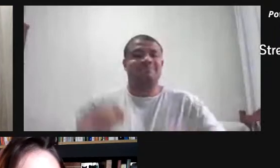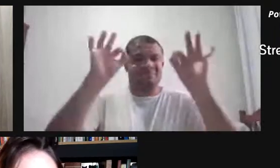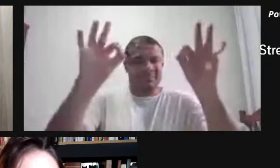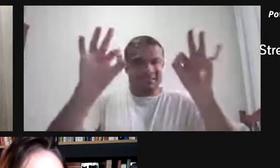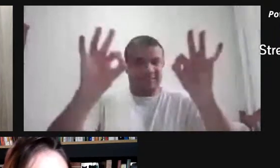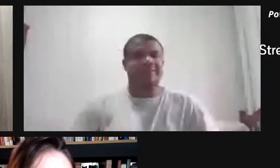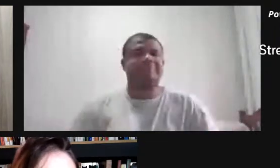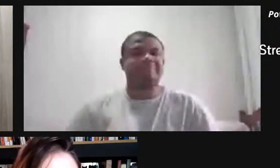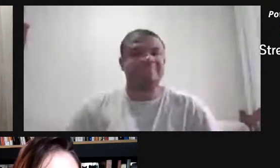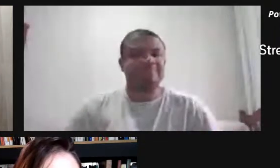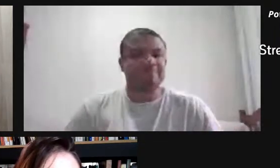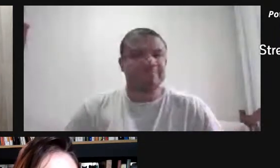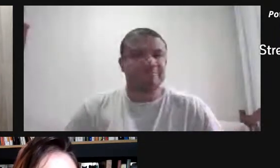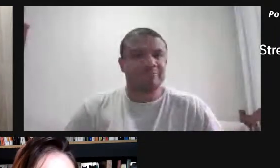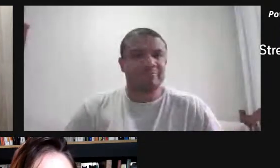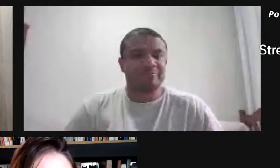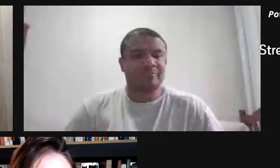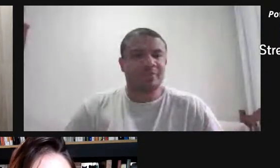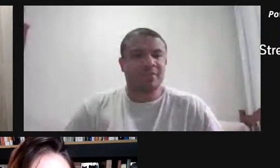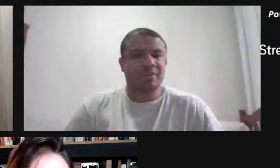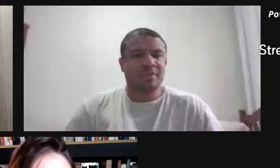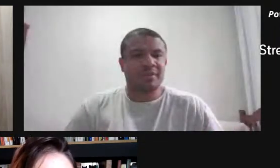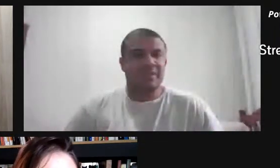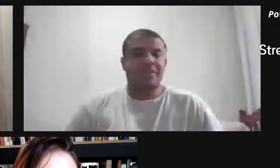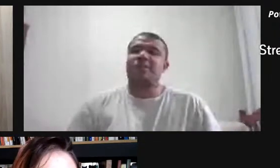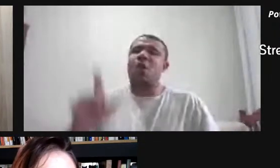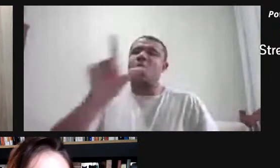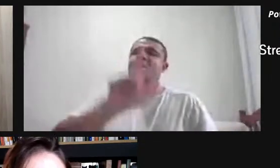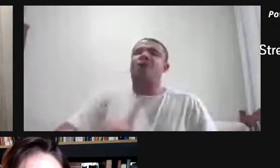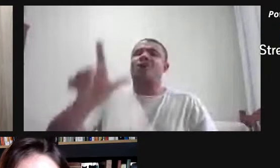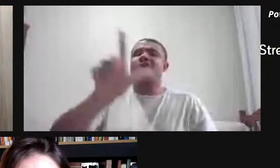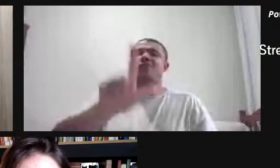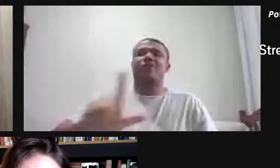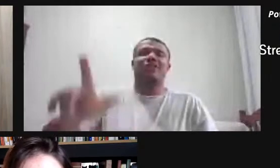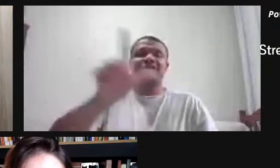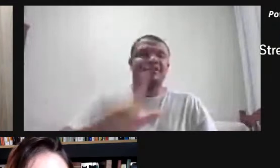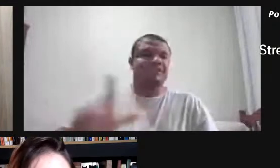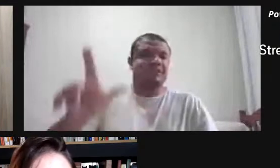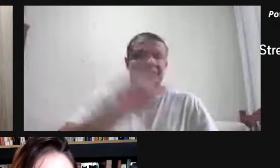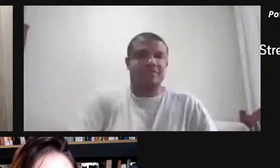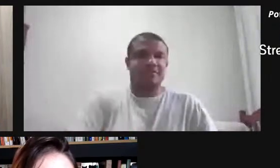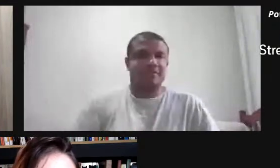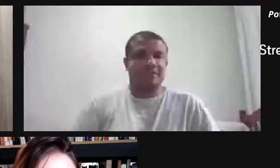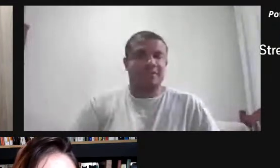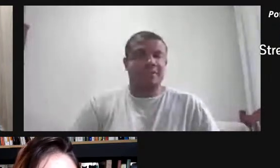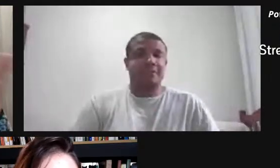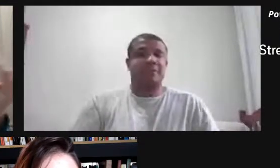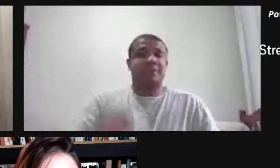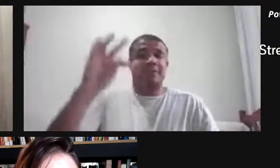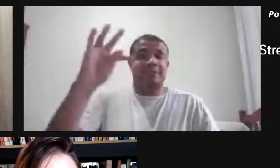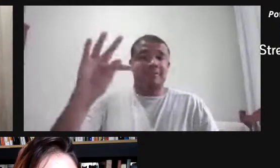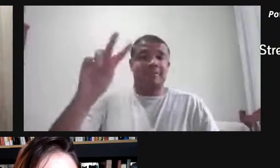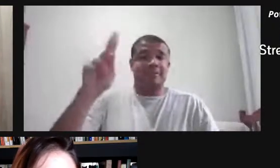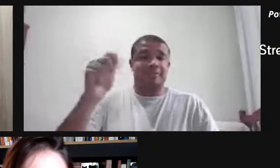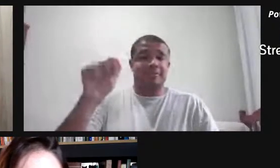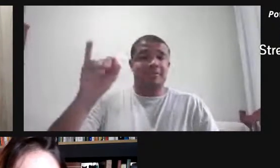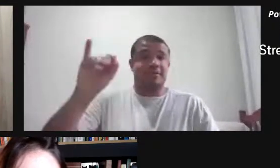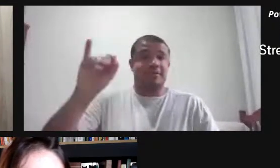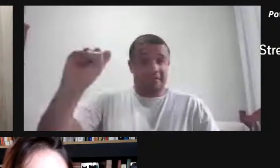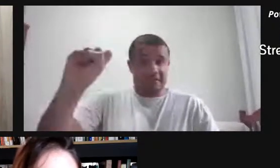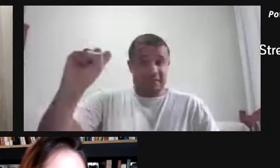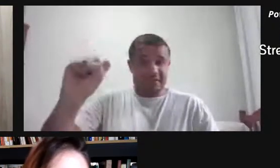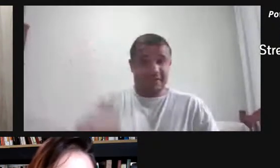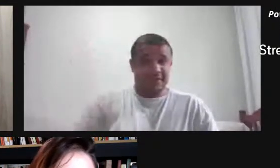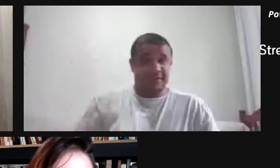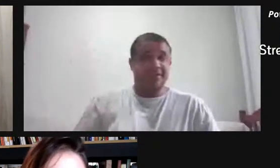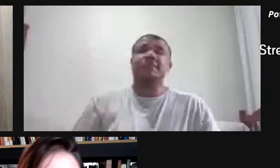grupo, né? Não, não é ativa, claro, né? E a Thaís, né? Quando a gente também fala com muita intimidade, a